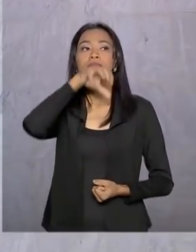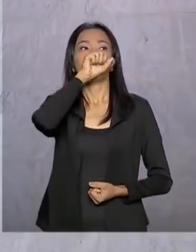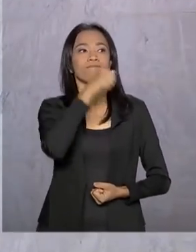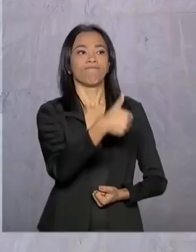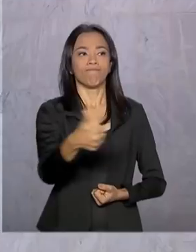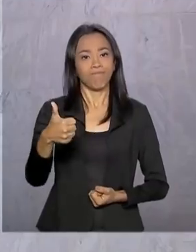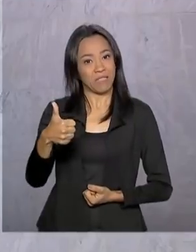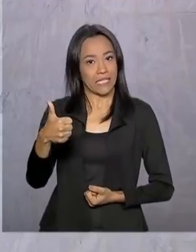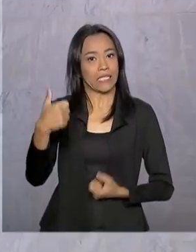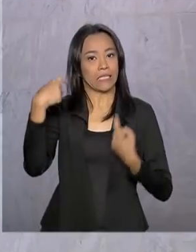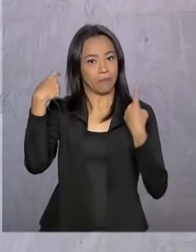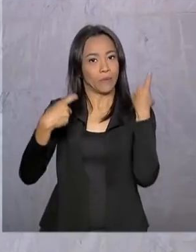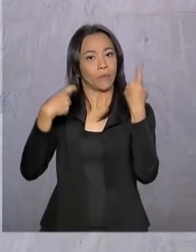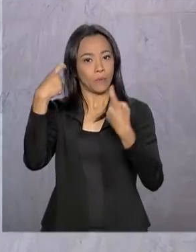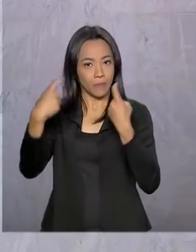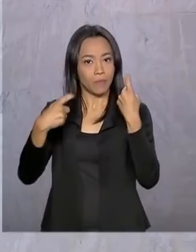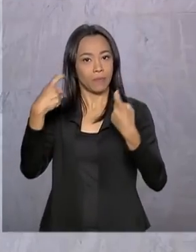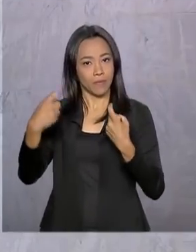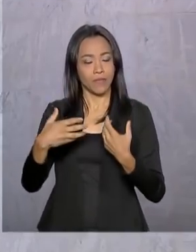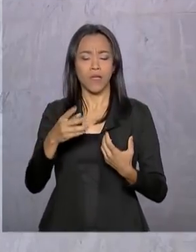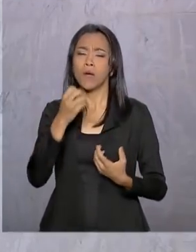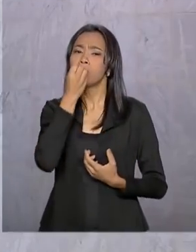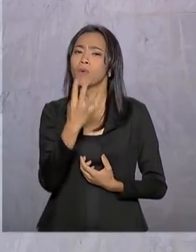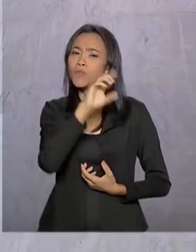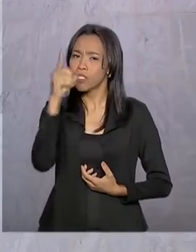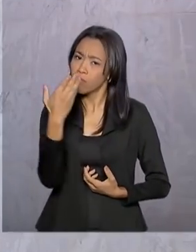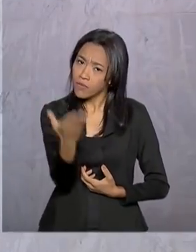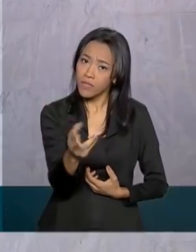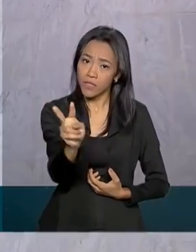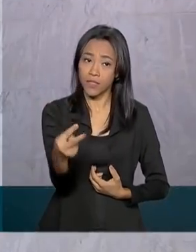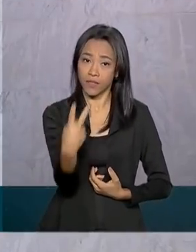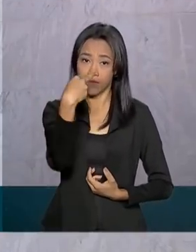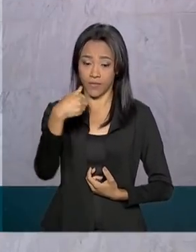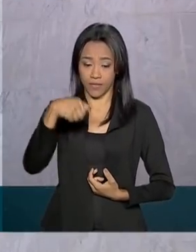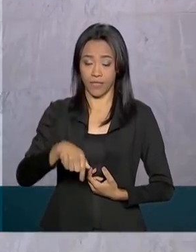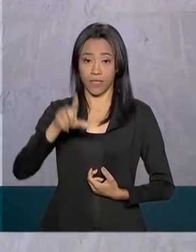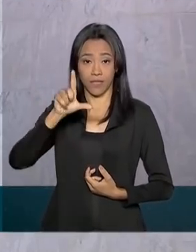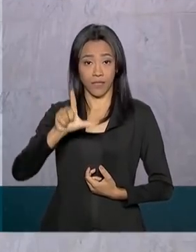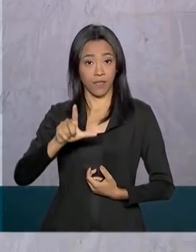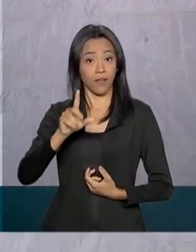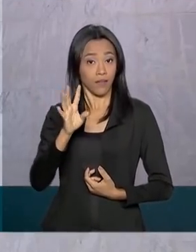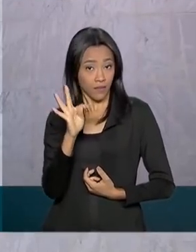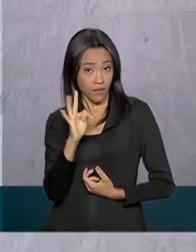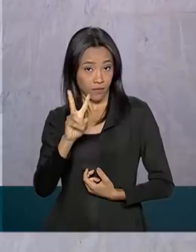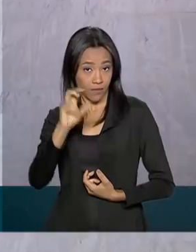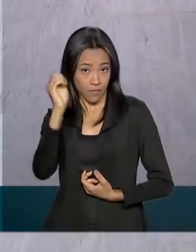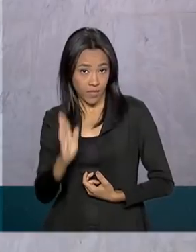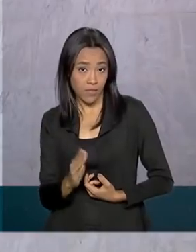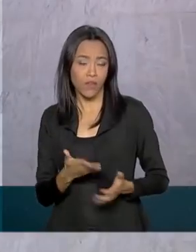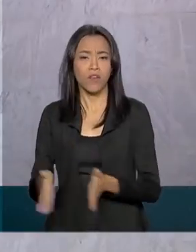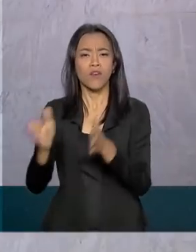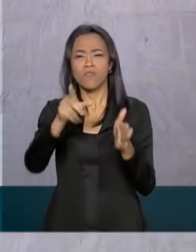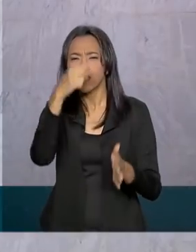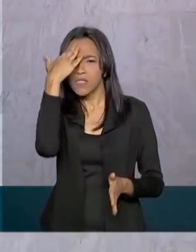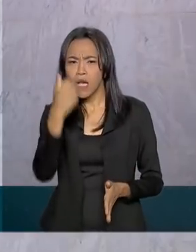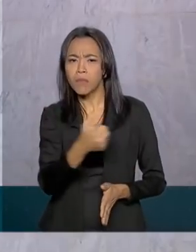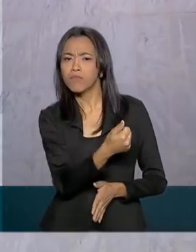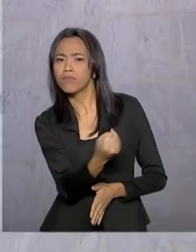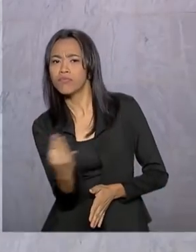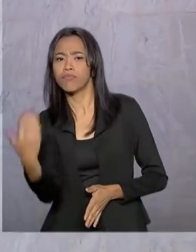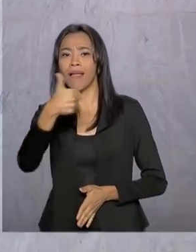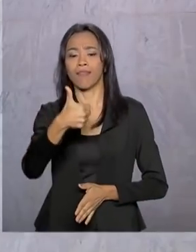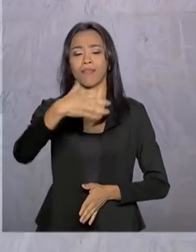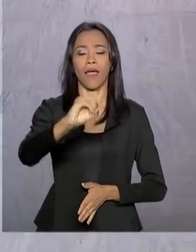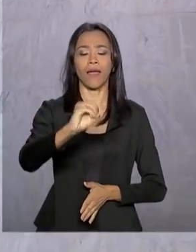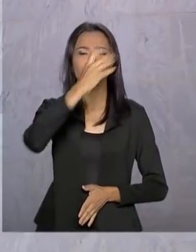é bem preocupante. Bom dia para você, bom dia para você que acompanha a TV Brasil. Vocês sabiam que 9 de cada 10 pessoas